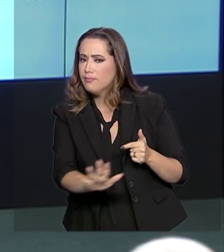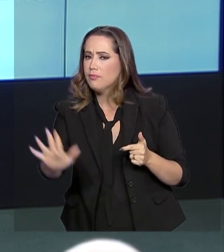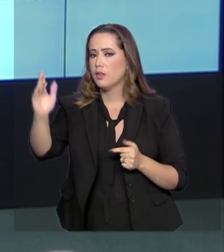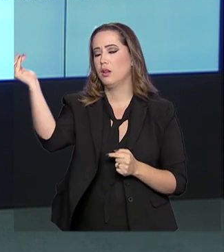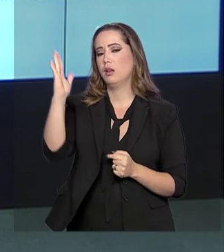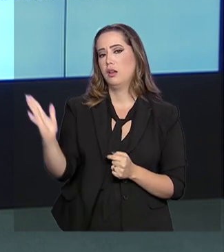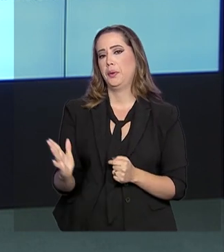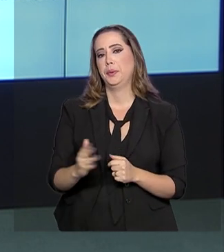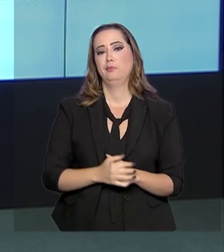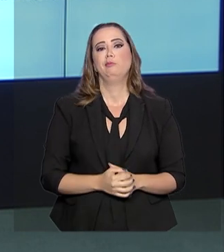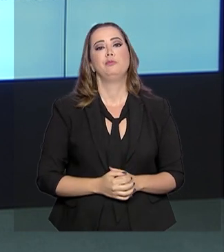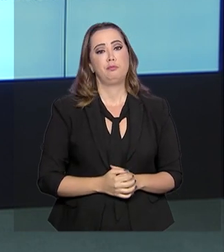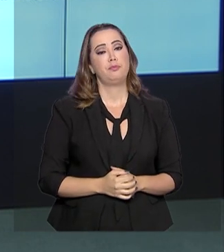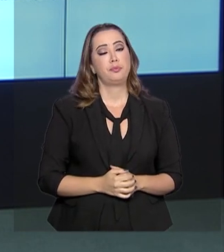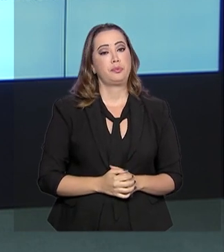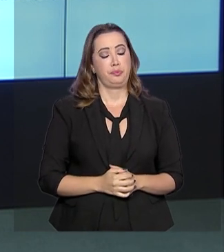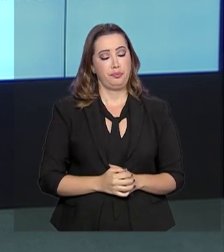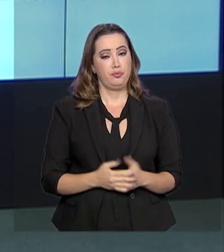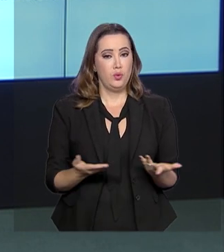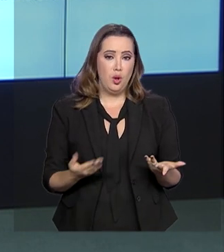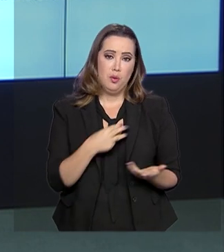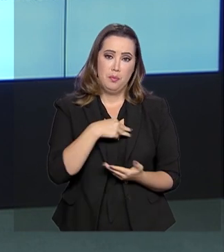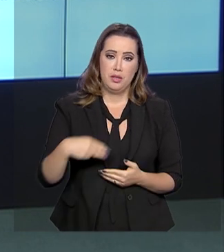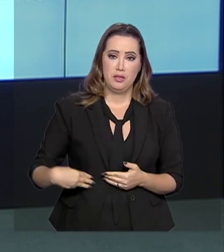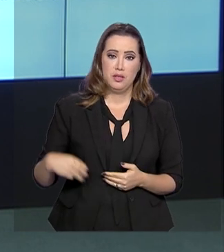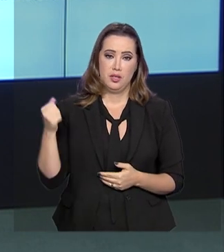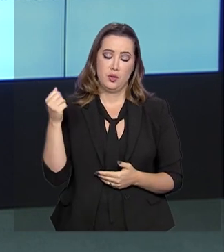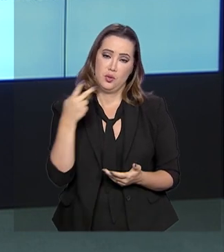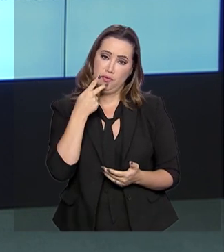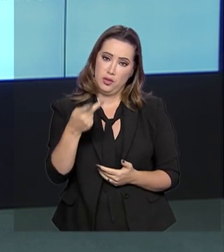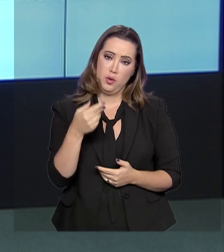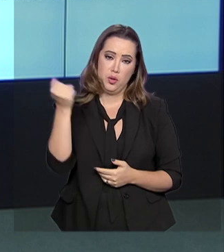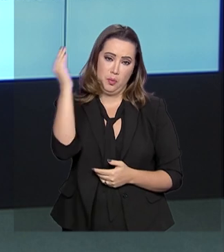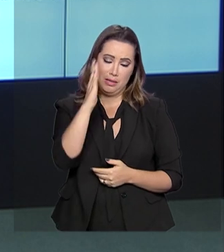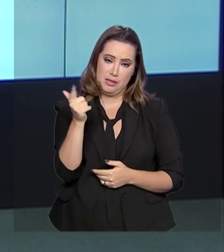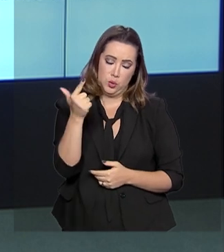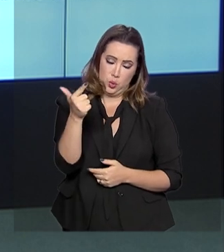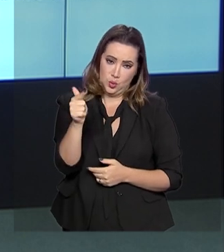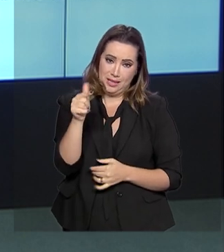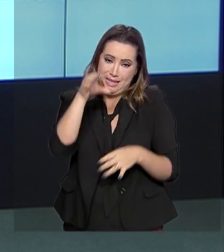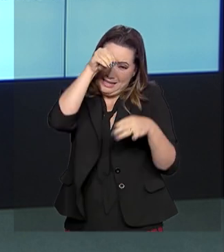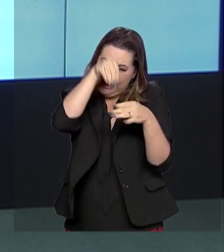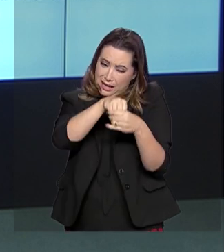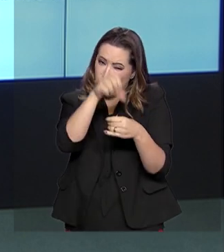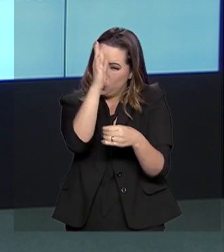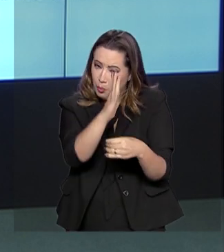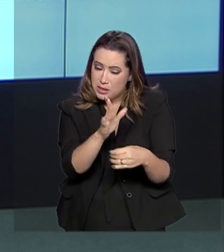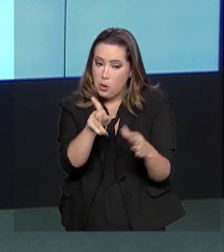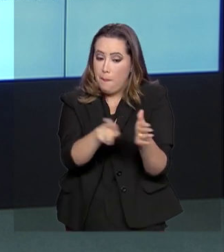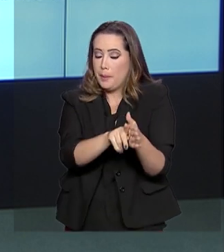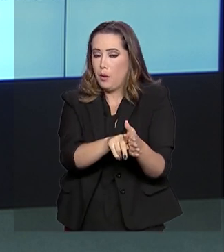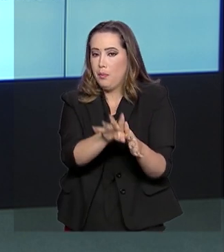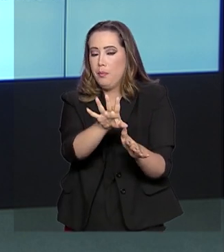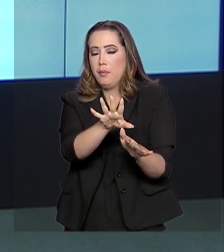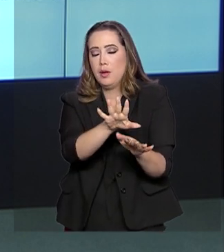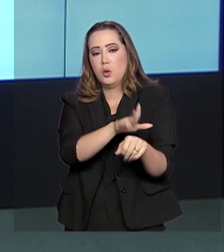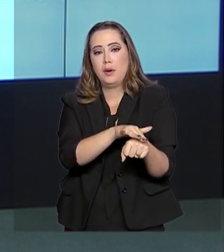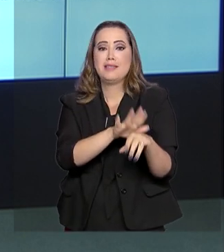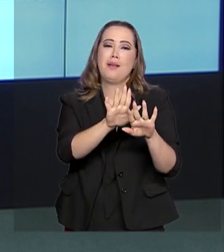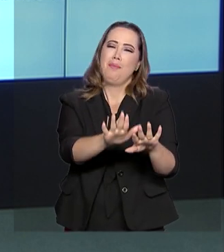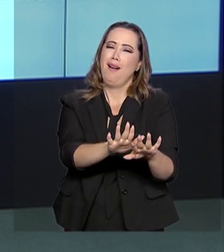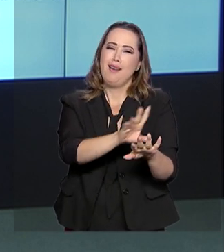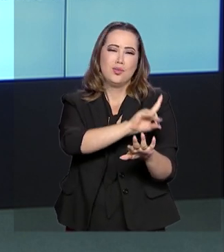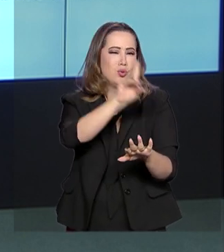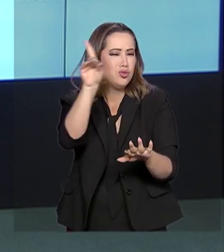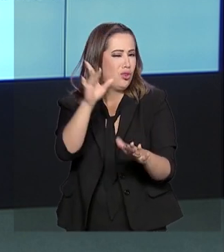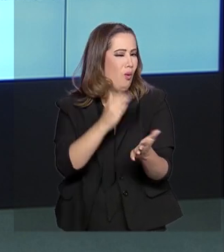De acordo com o ministro, o Brasil não tem transmissão comunitária da doença, mas, segundo ele, é uma questão de dias para